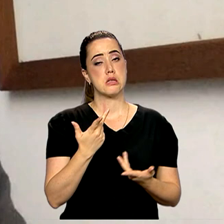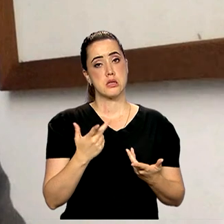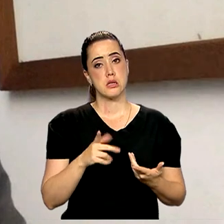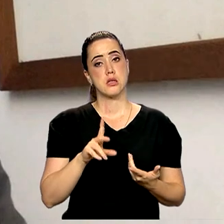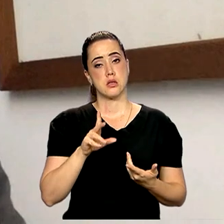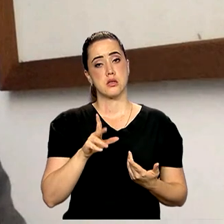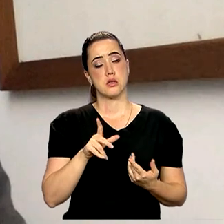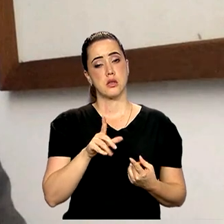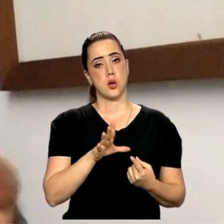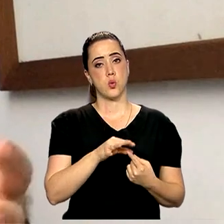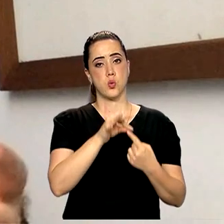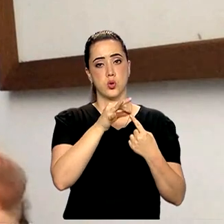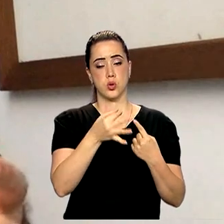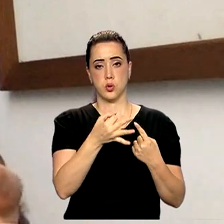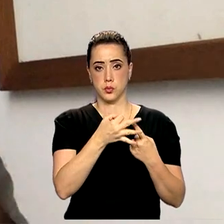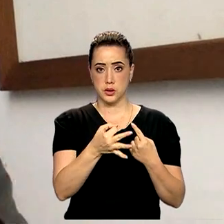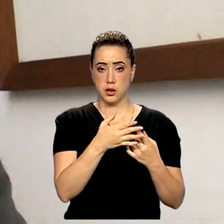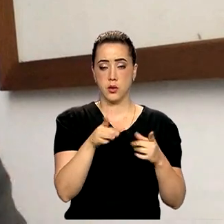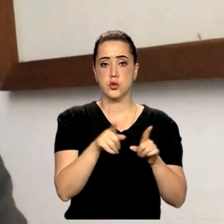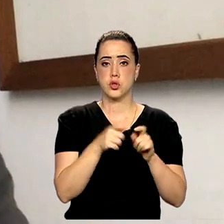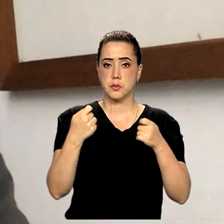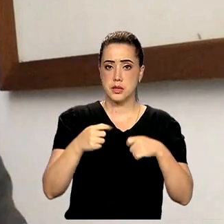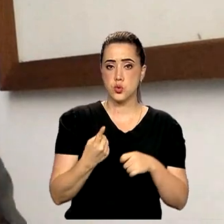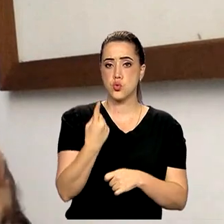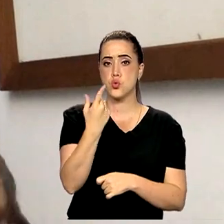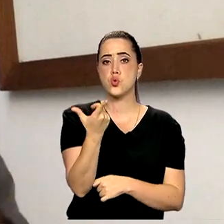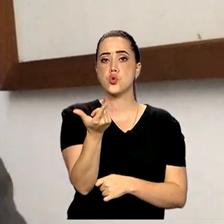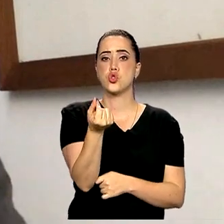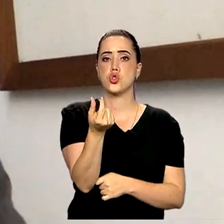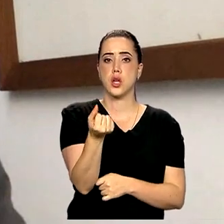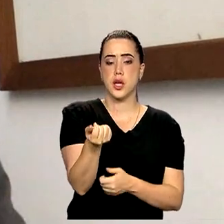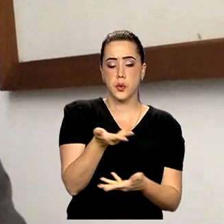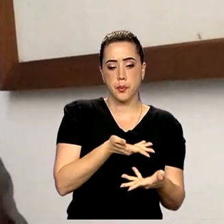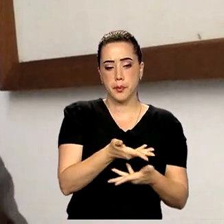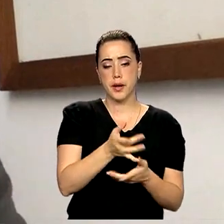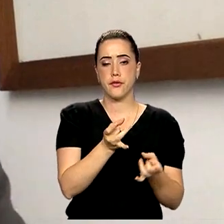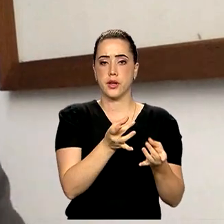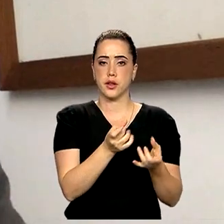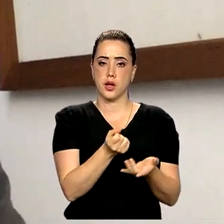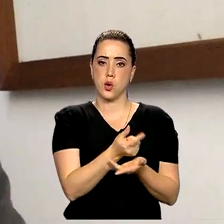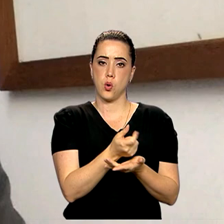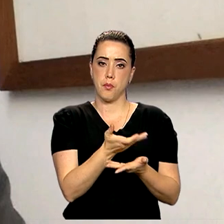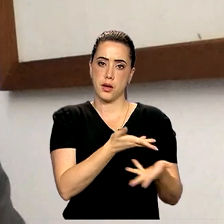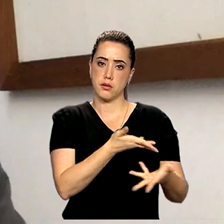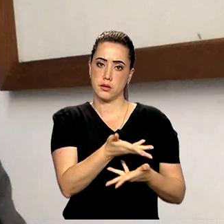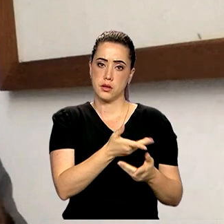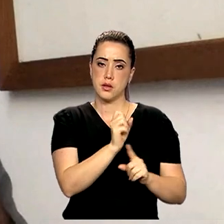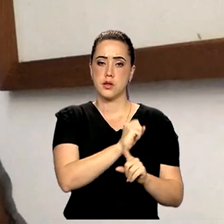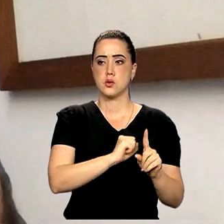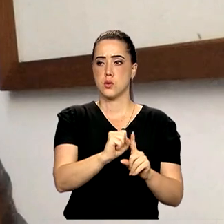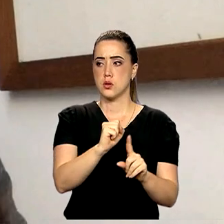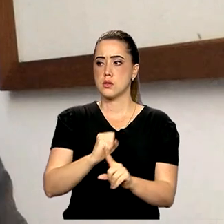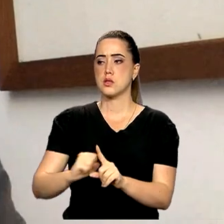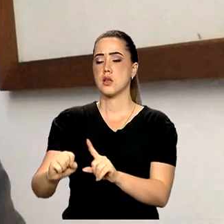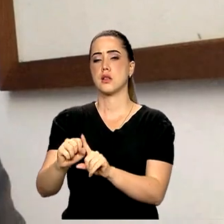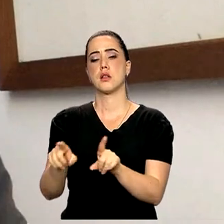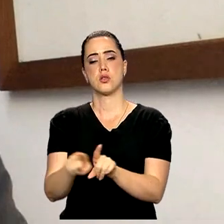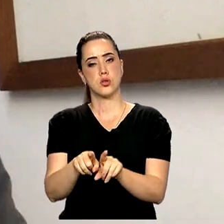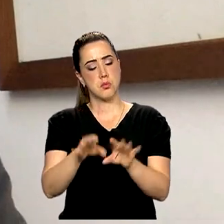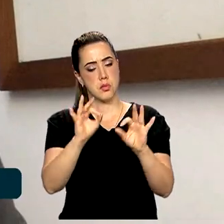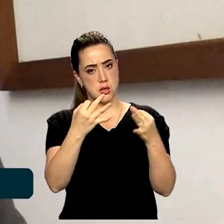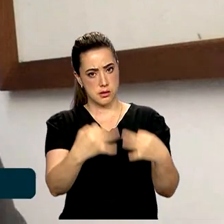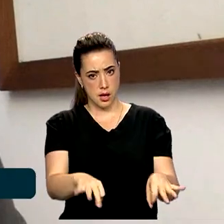as transações comerciais entre eles e acho até que as respectivas sociedades também aceitam